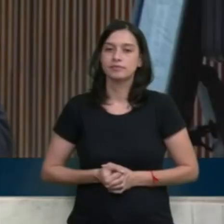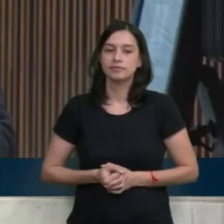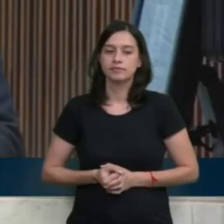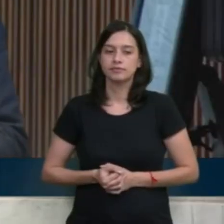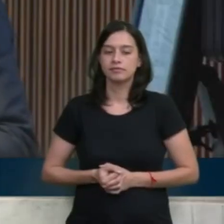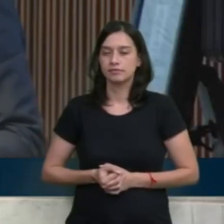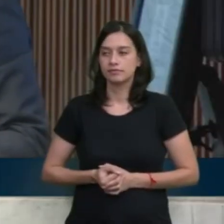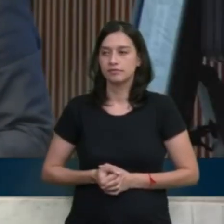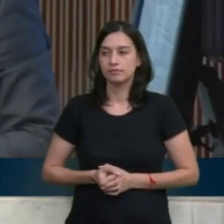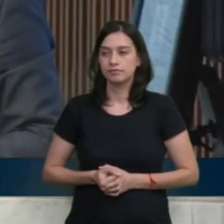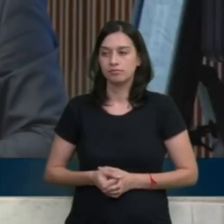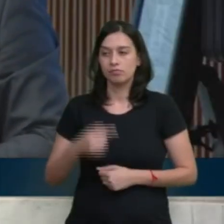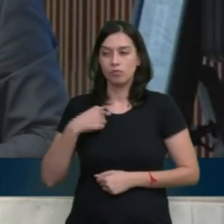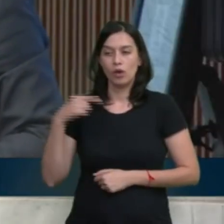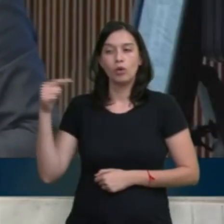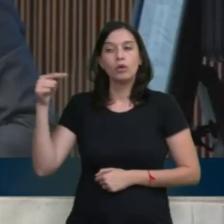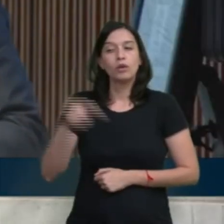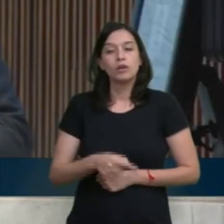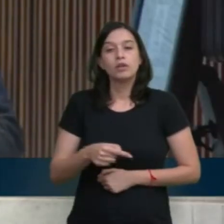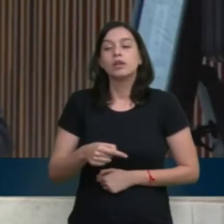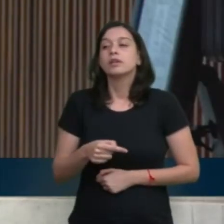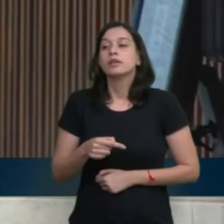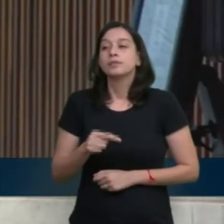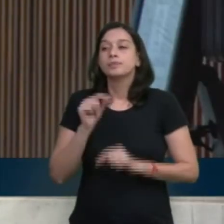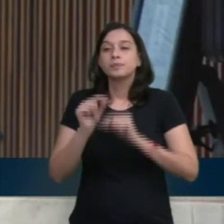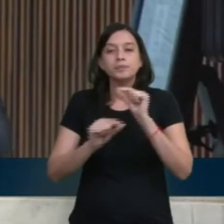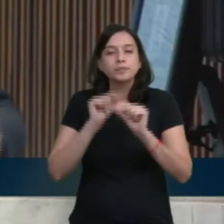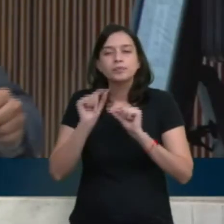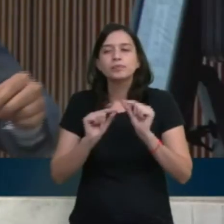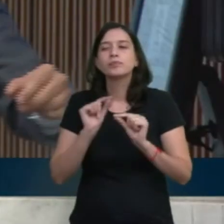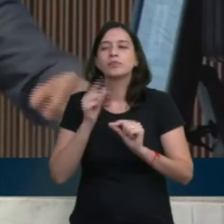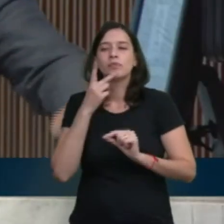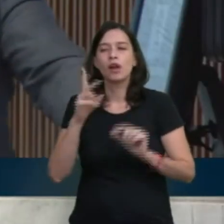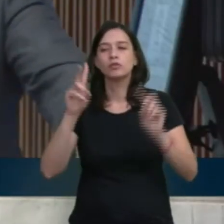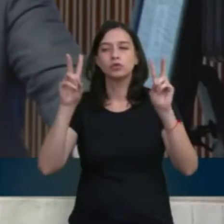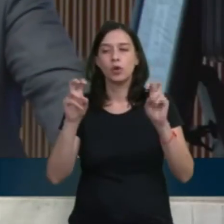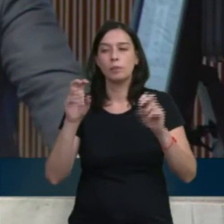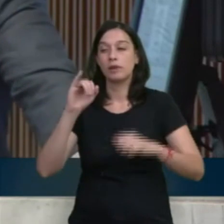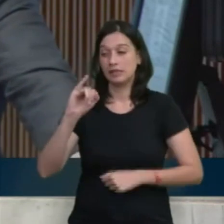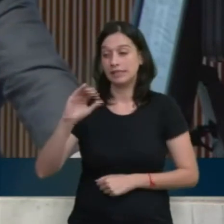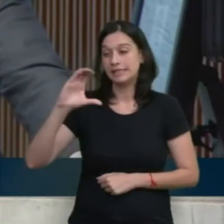Eu subo na tribuna aqui hoje para falar de ICMS,